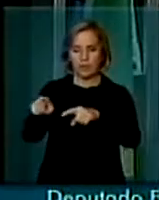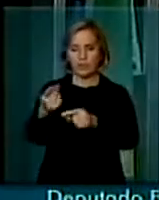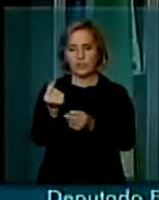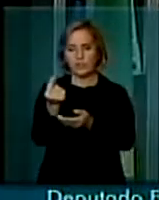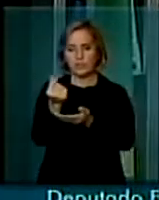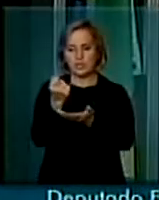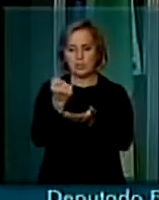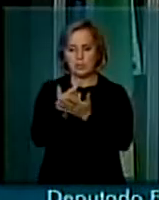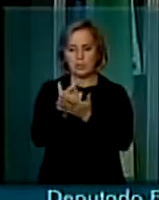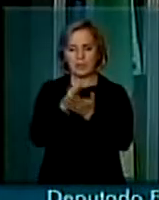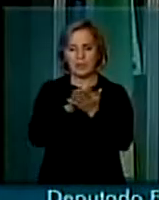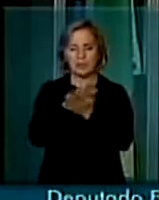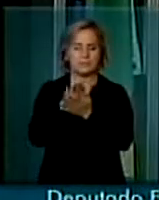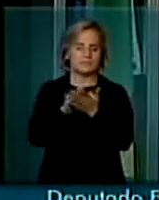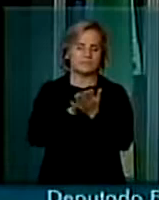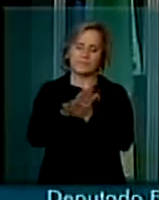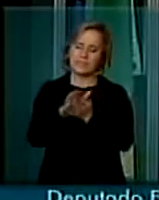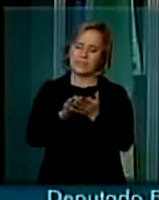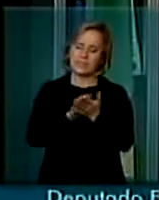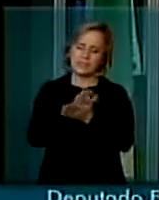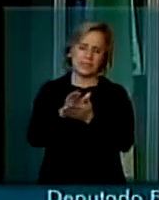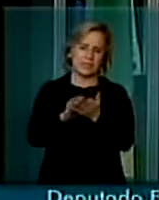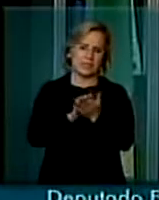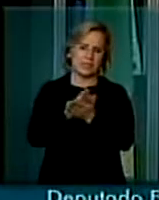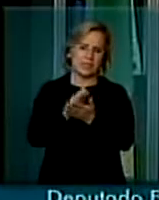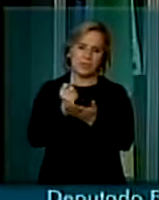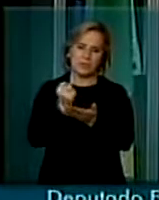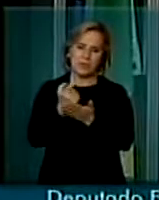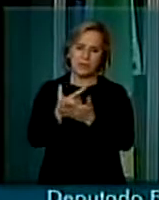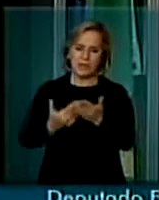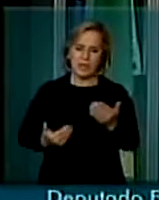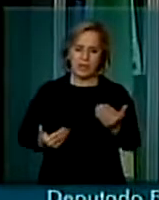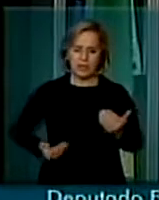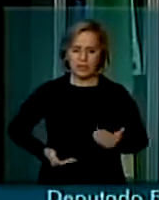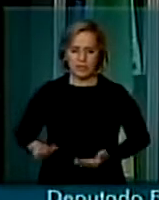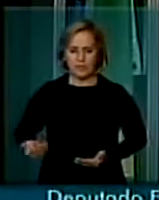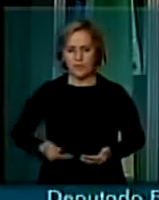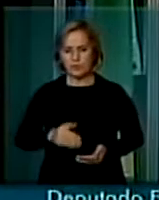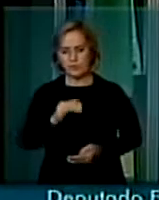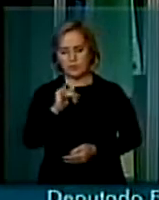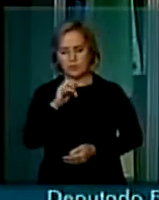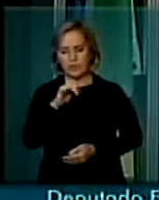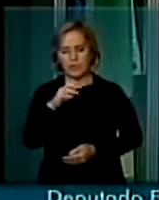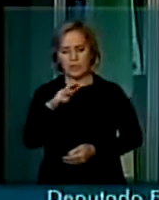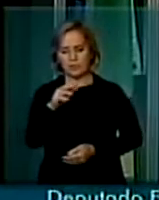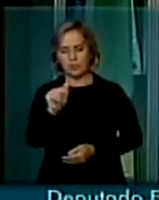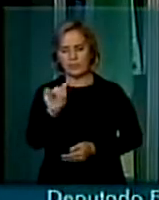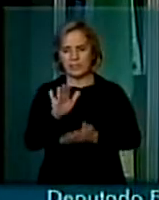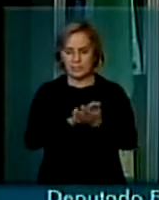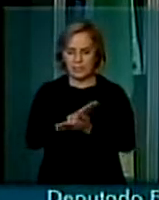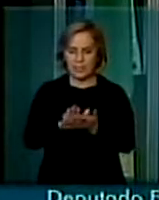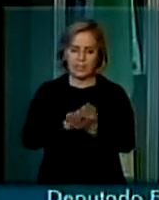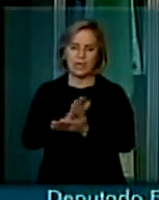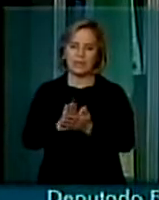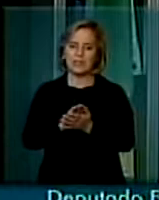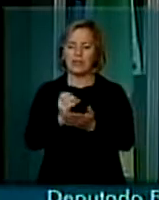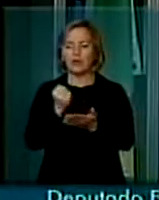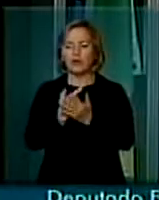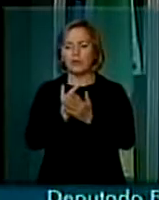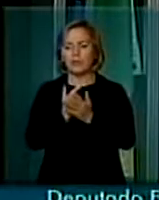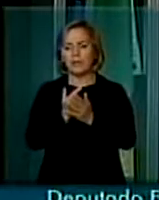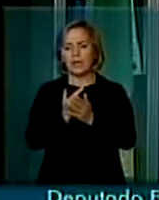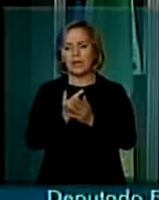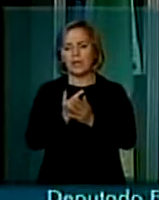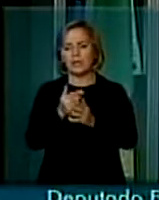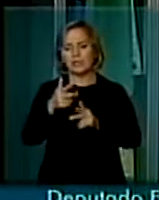pagar nada. Não tem dinheiro para pagar funcionário do INCRA. Não tem dinheiro para comprar maquinário para que o INCRA possa funcionar.